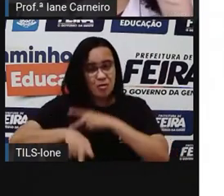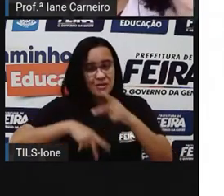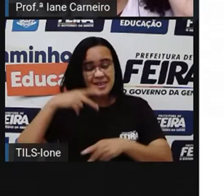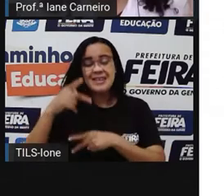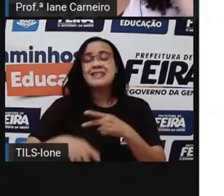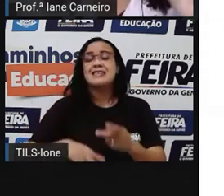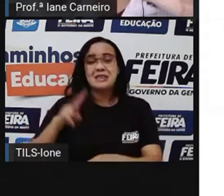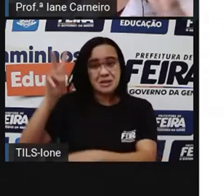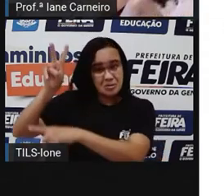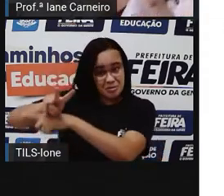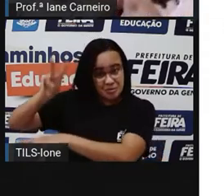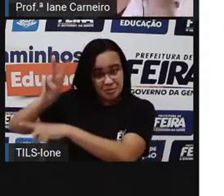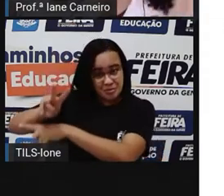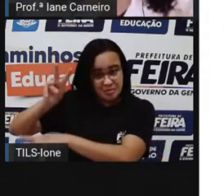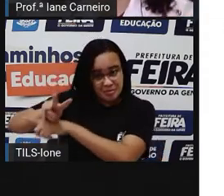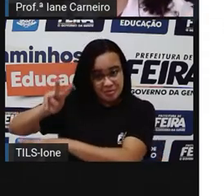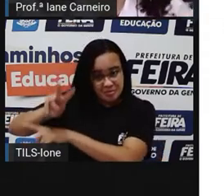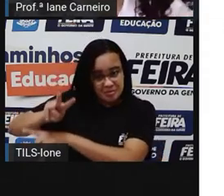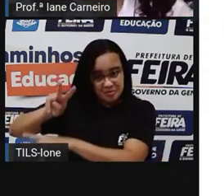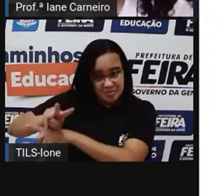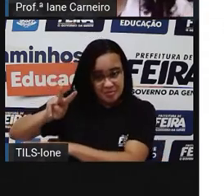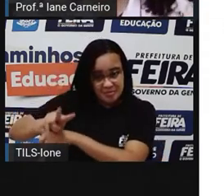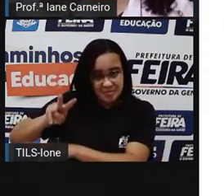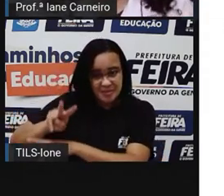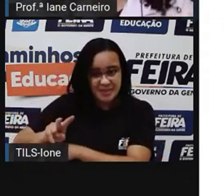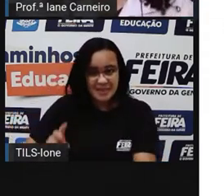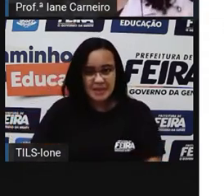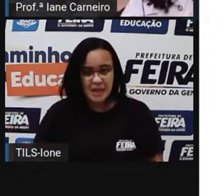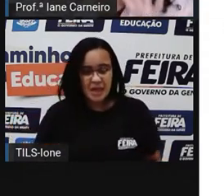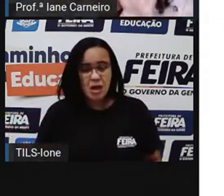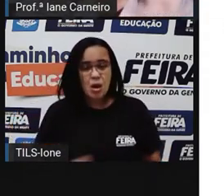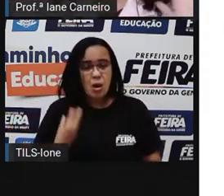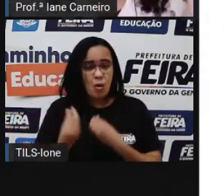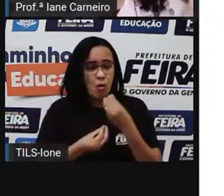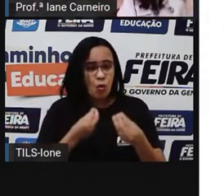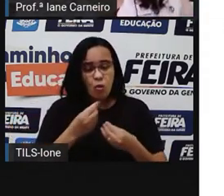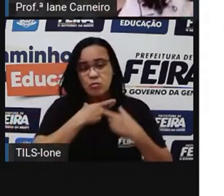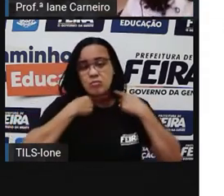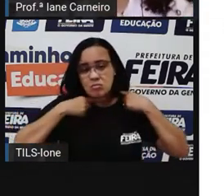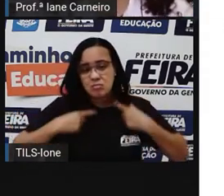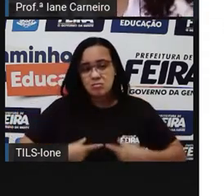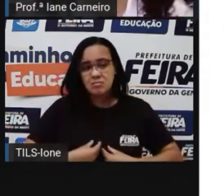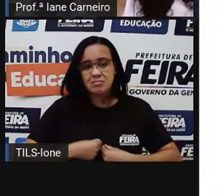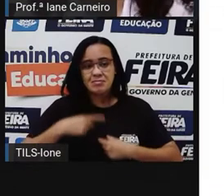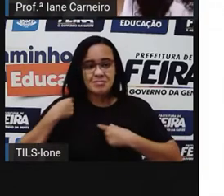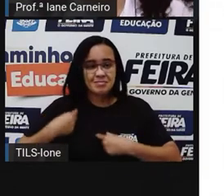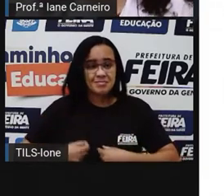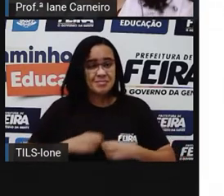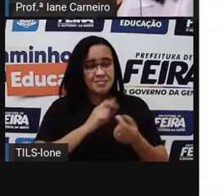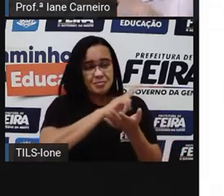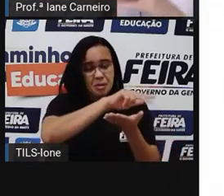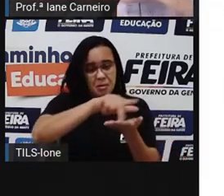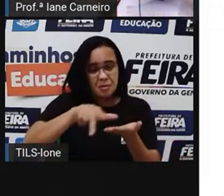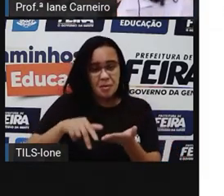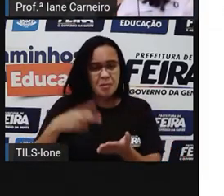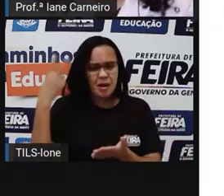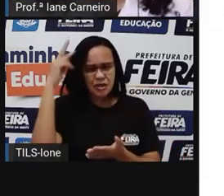De medalhas, de símbolos, né? E a história do Boi Bumbá, eu vou falar só um pouquinho. Ele era um boi, né?